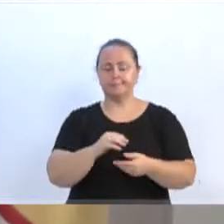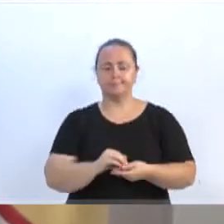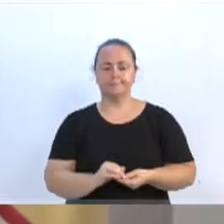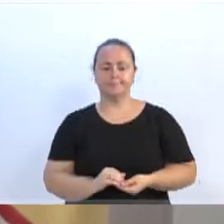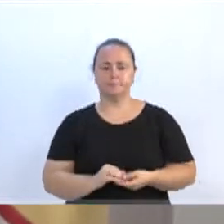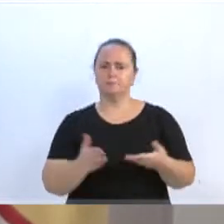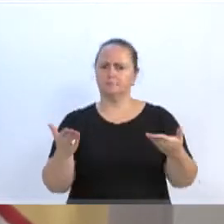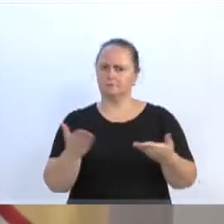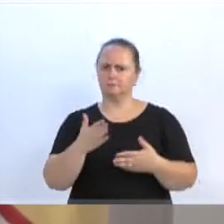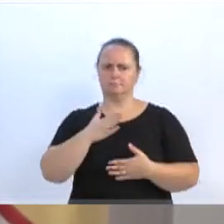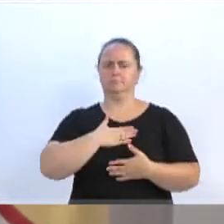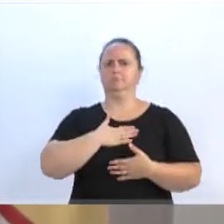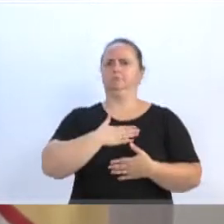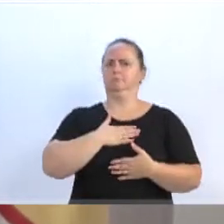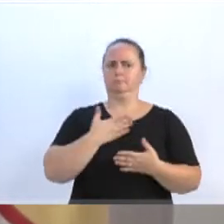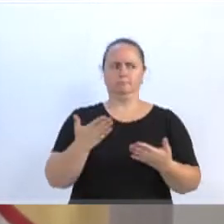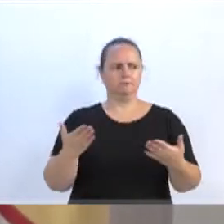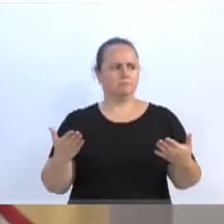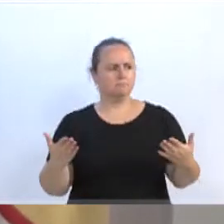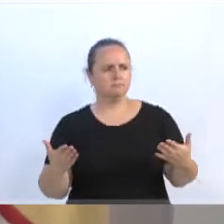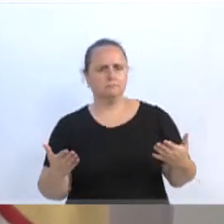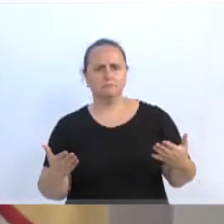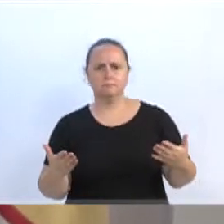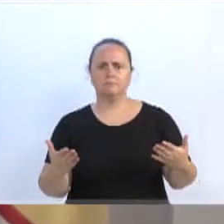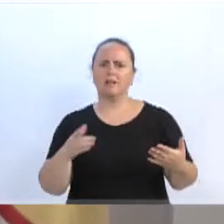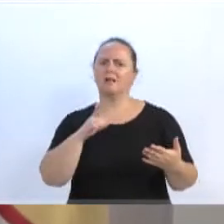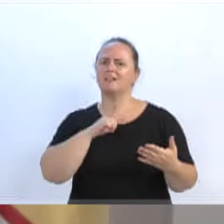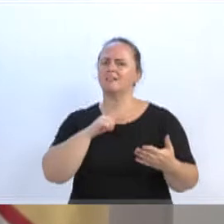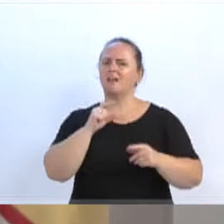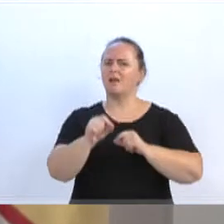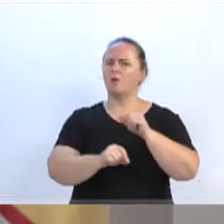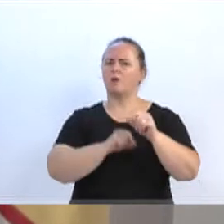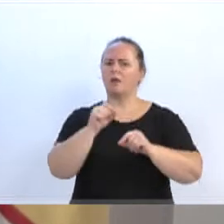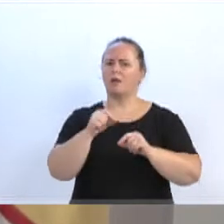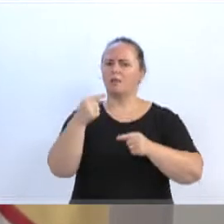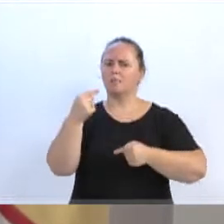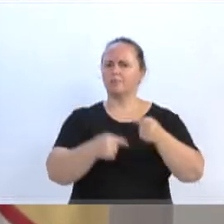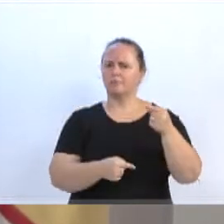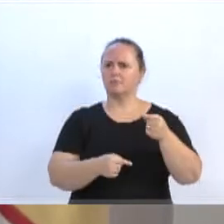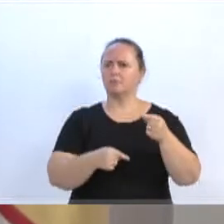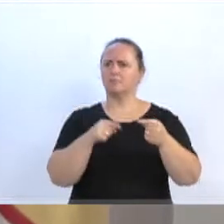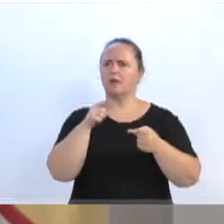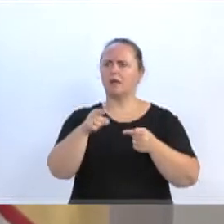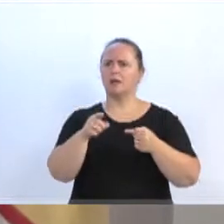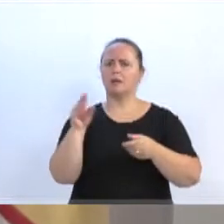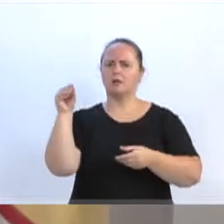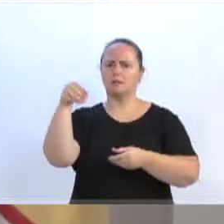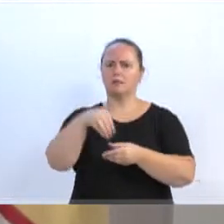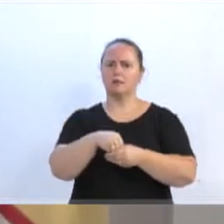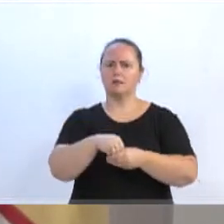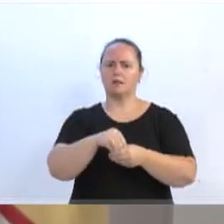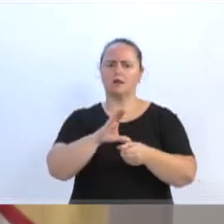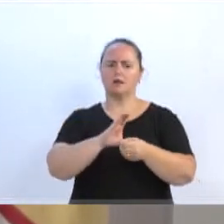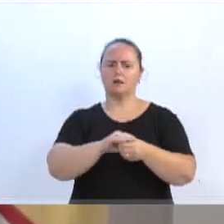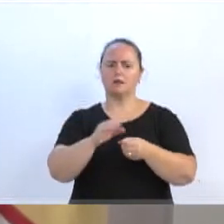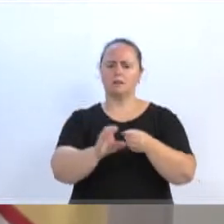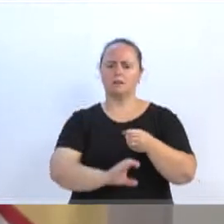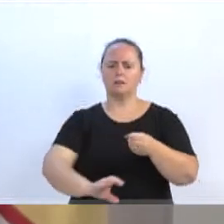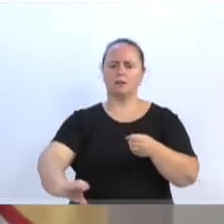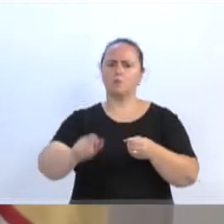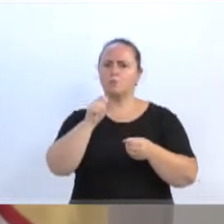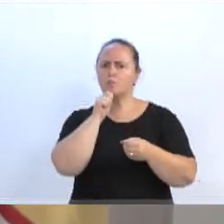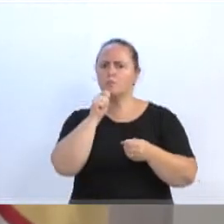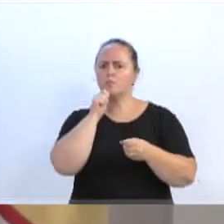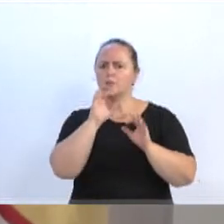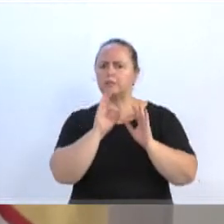para a surpresa dele, está havendo um termo de ocorrência de irregularidade, que ele ainda não instalou. Não instalou o